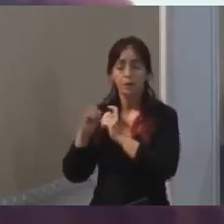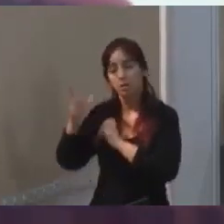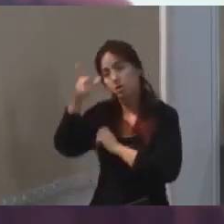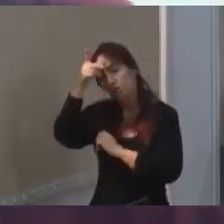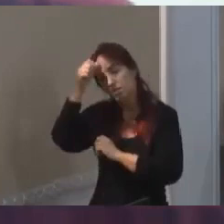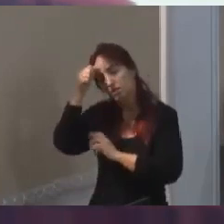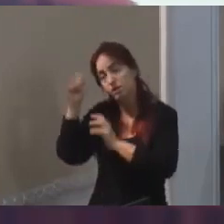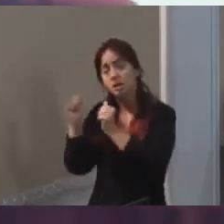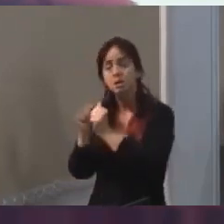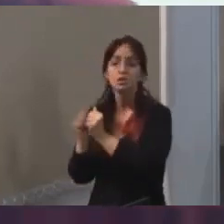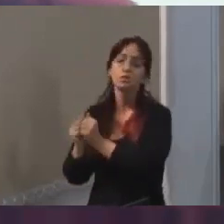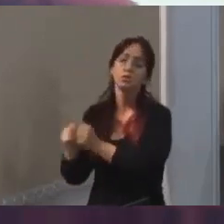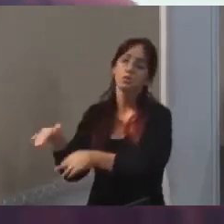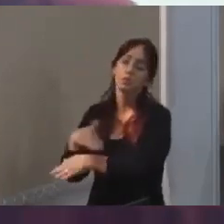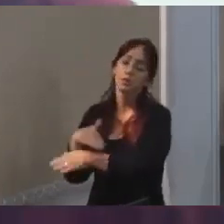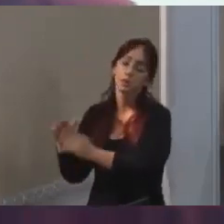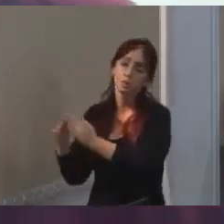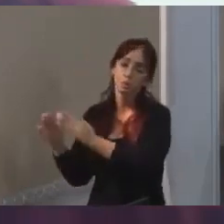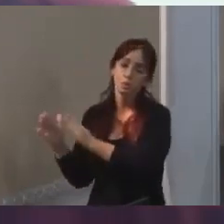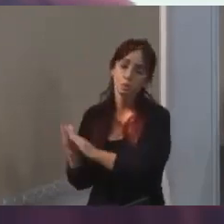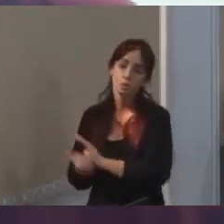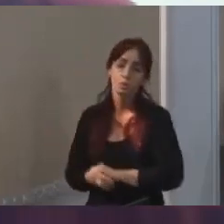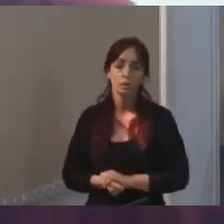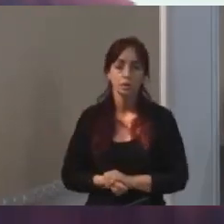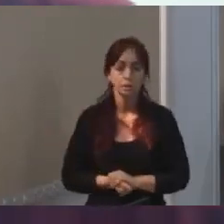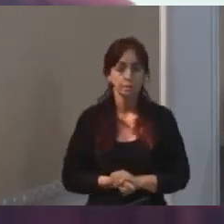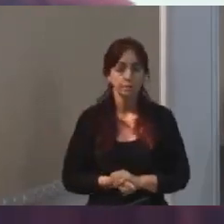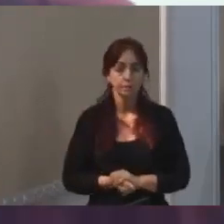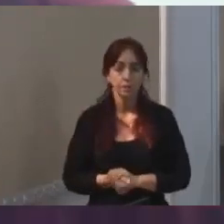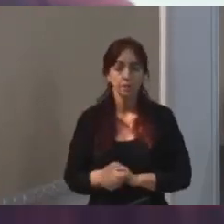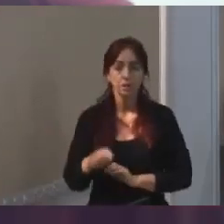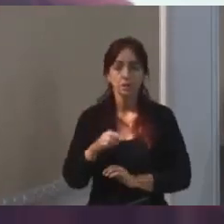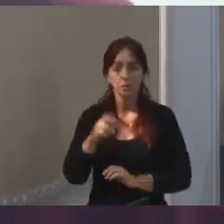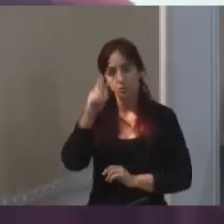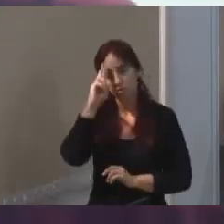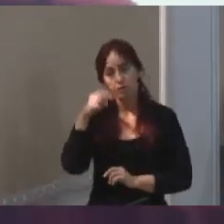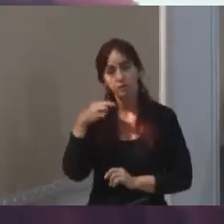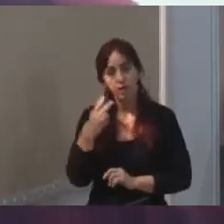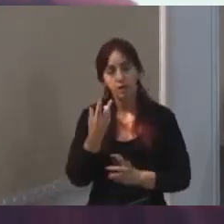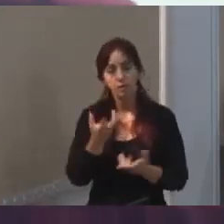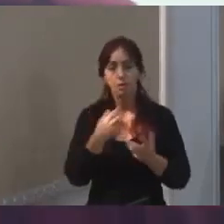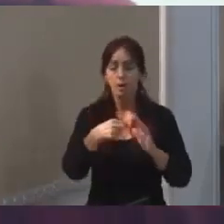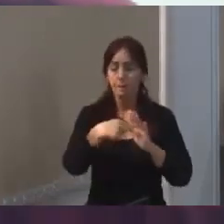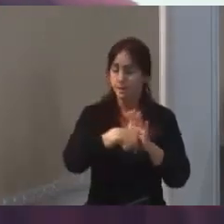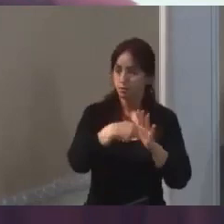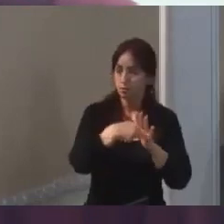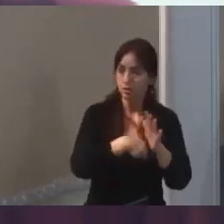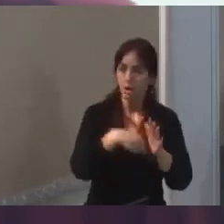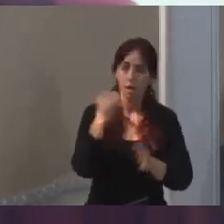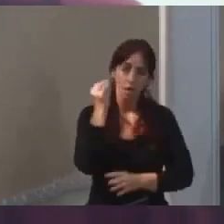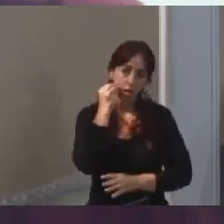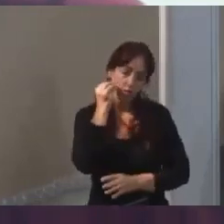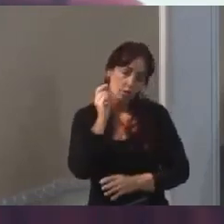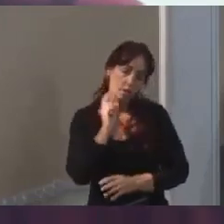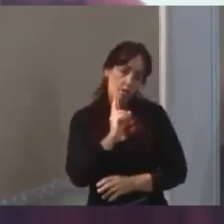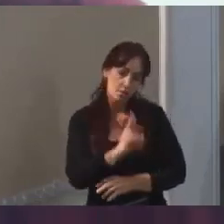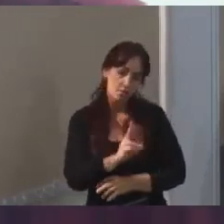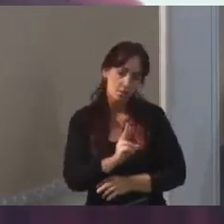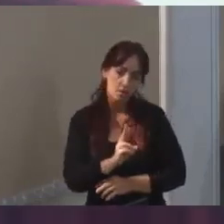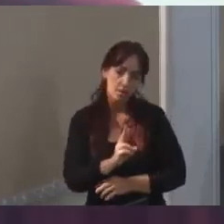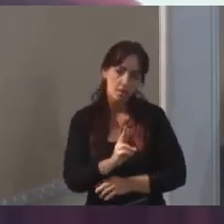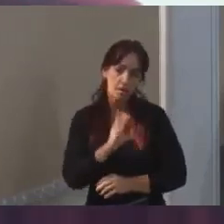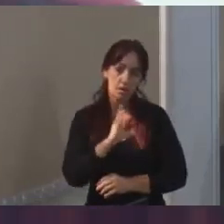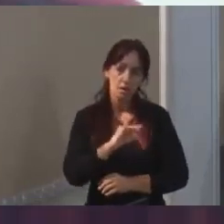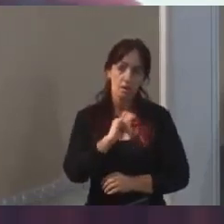rua. E, se o senhor quiser fazer algum questionamento, alguma pergunta, eu tento responder. É a